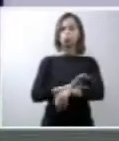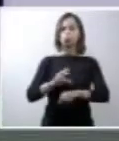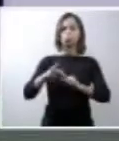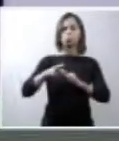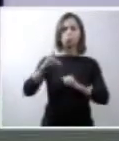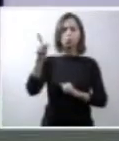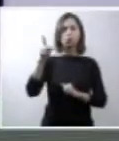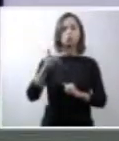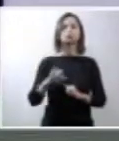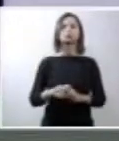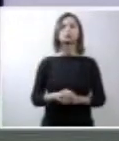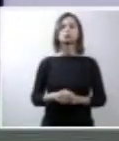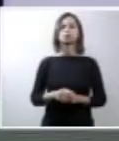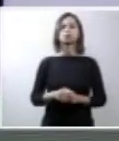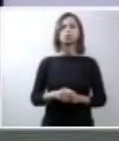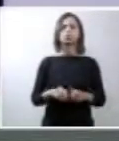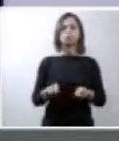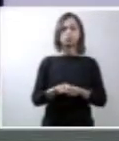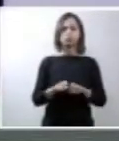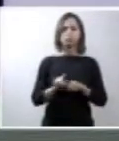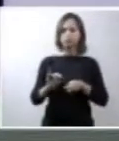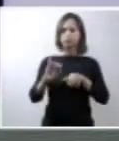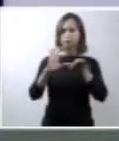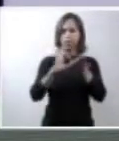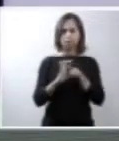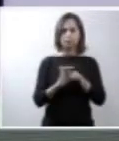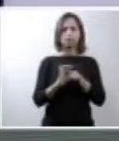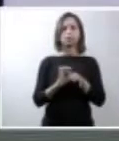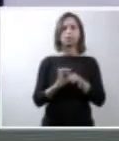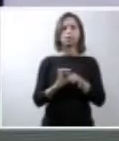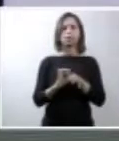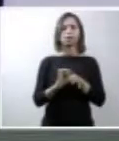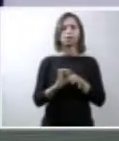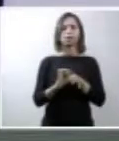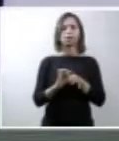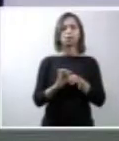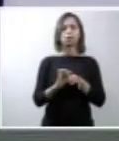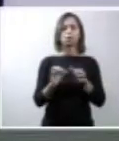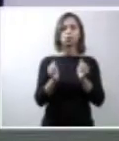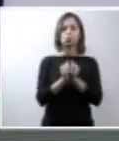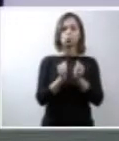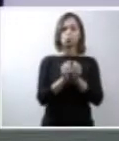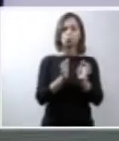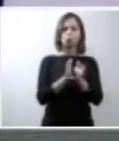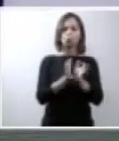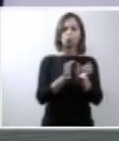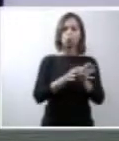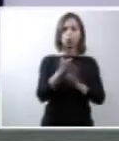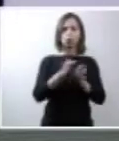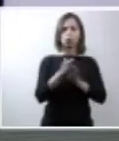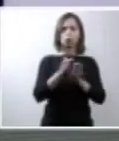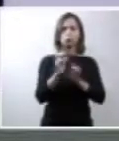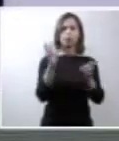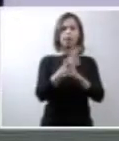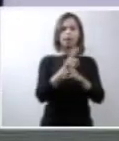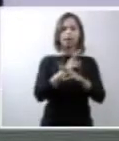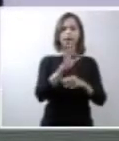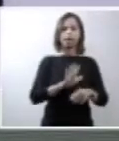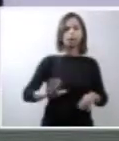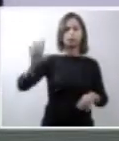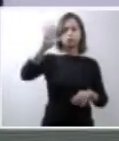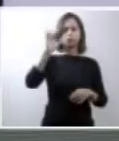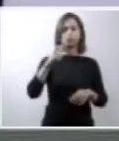pós-graduação e integra o Conselho Diretor da Rede Feminista de Saúde, Direitos